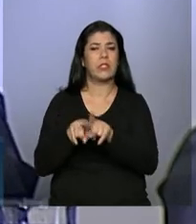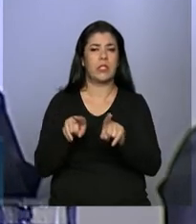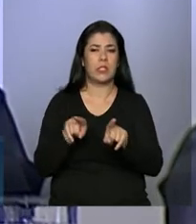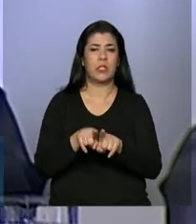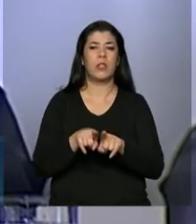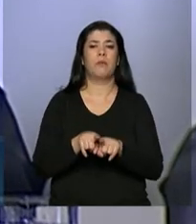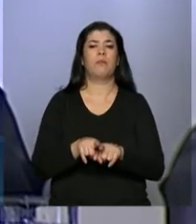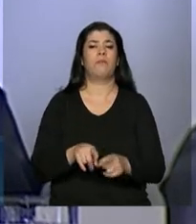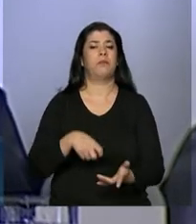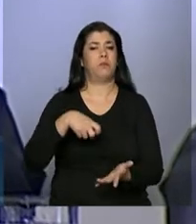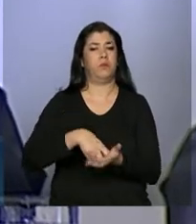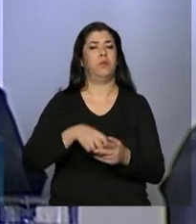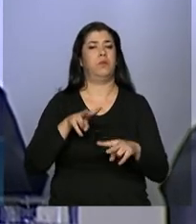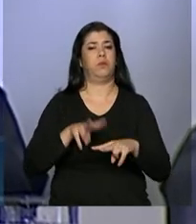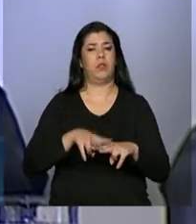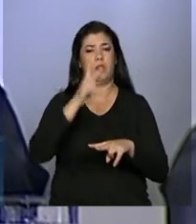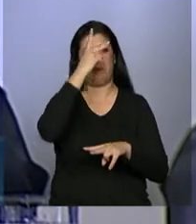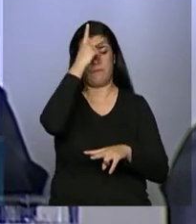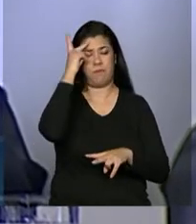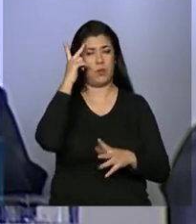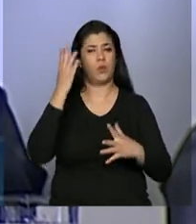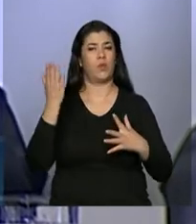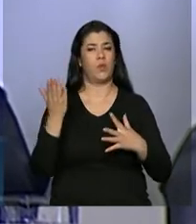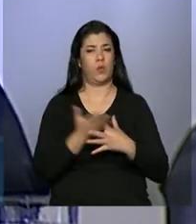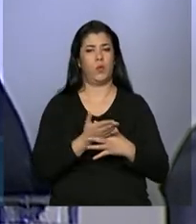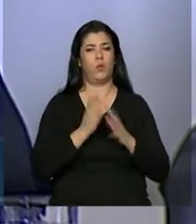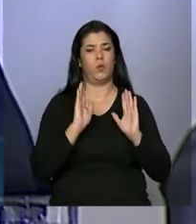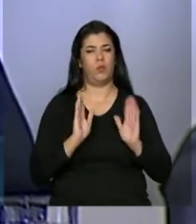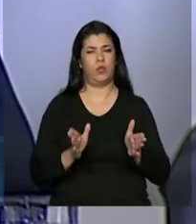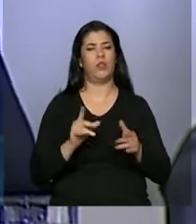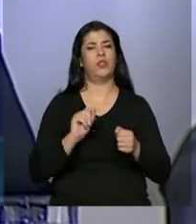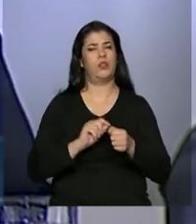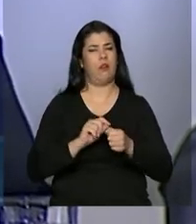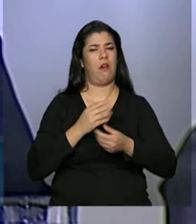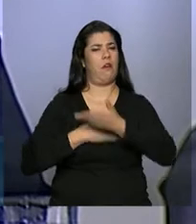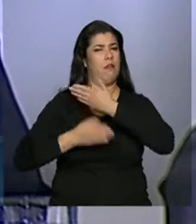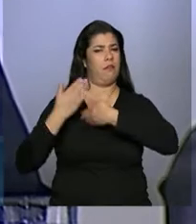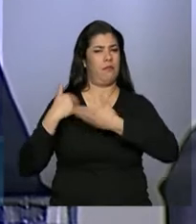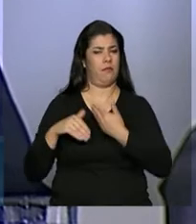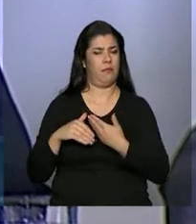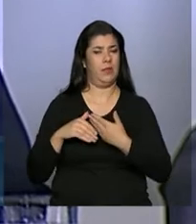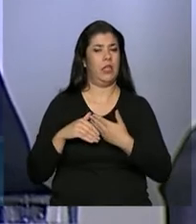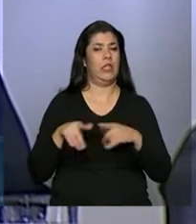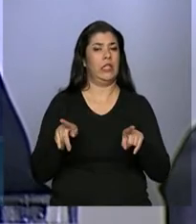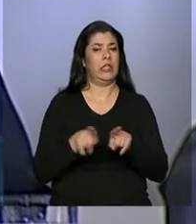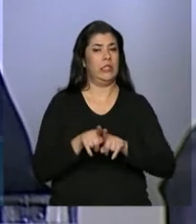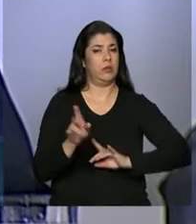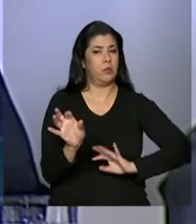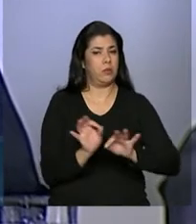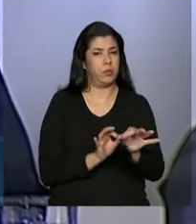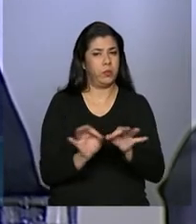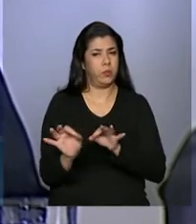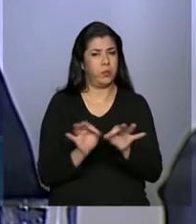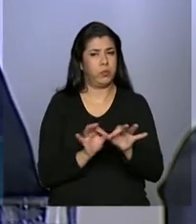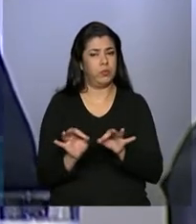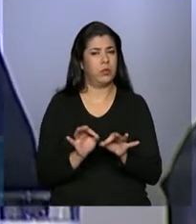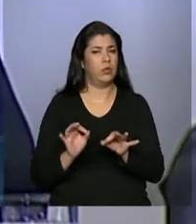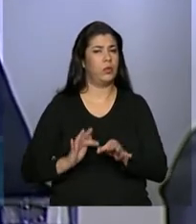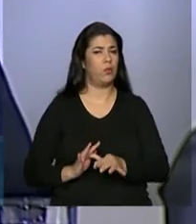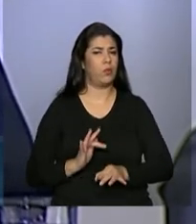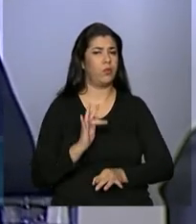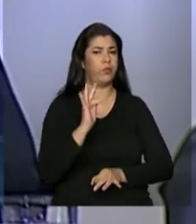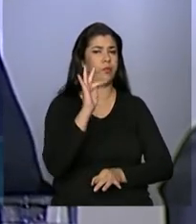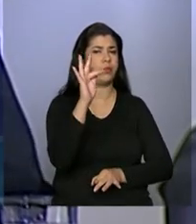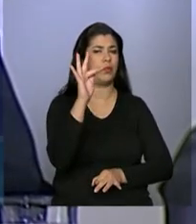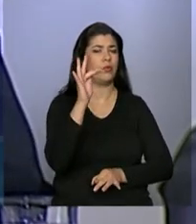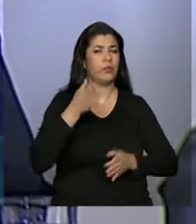dos criminosos. Já faziam. E traçaram um caminho, abriram um